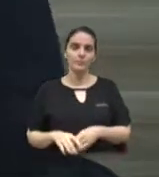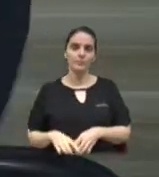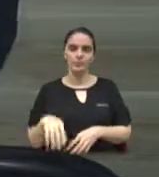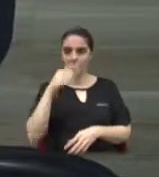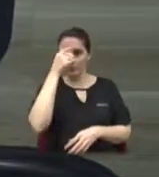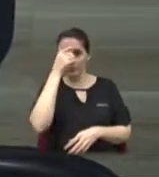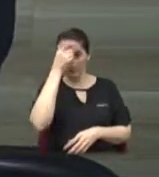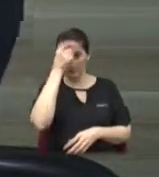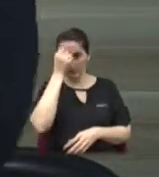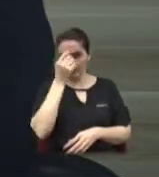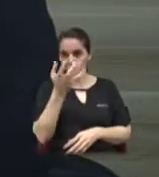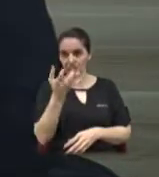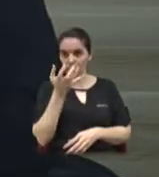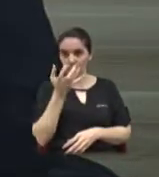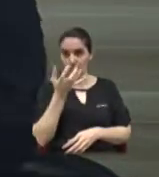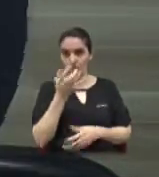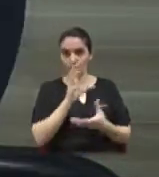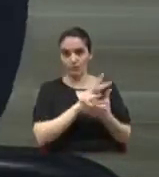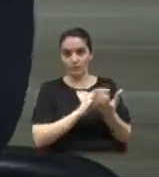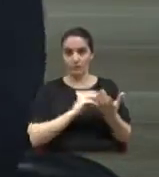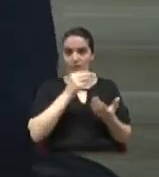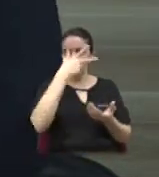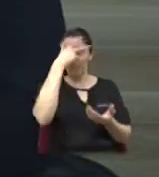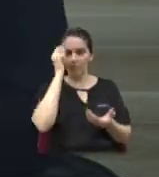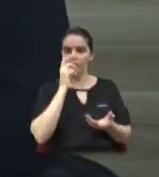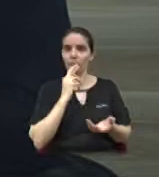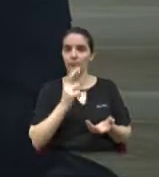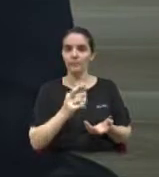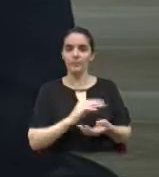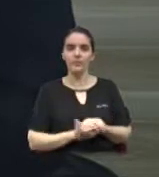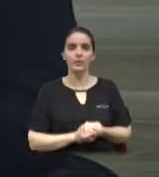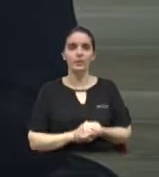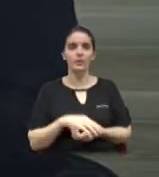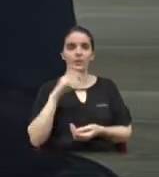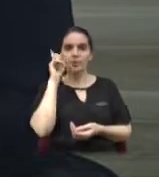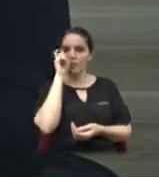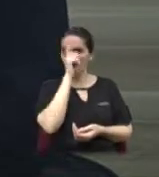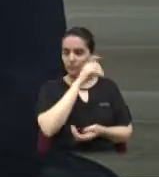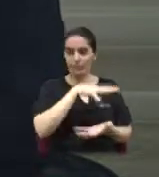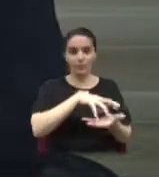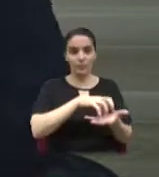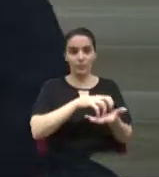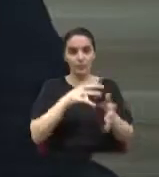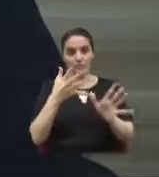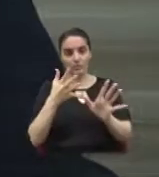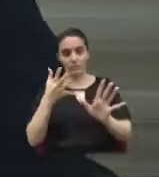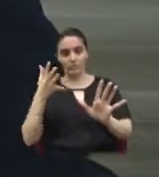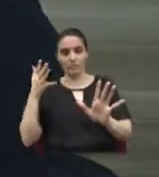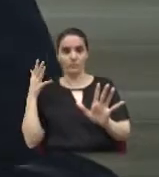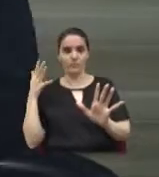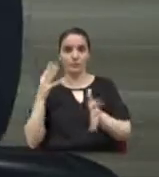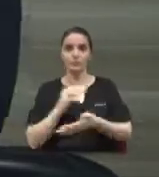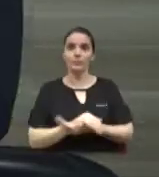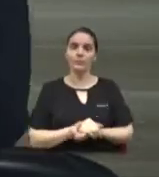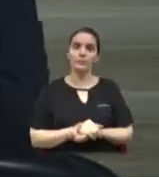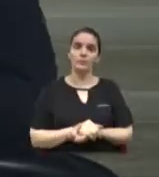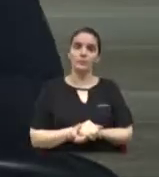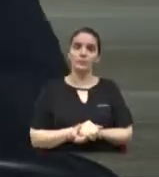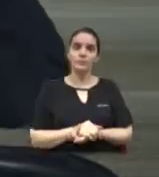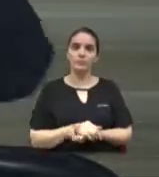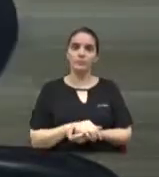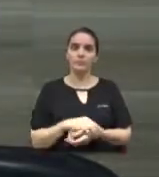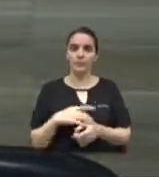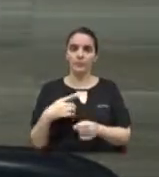de se cadastrar na fila. E já vou explicar o meu ponto de vista sobre essa dificuldade. Ao passo que